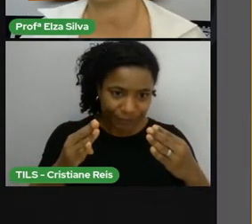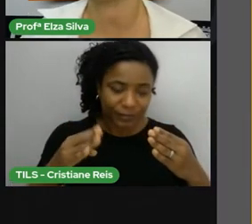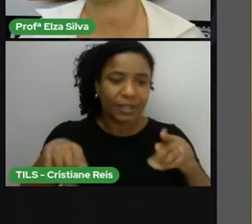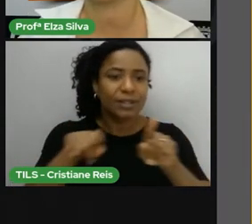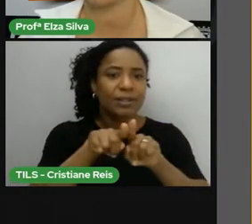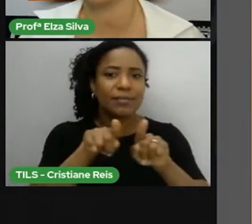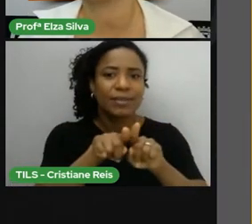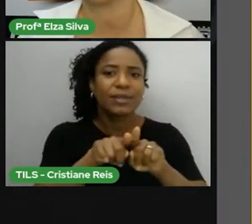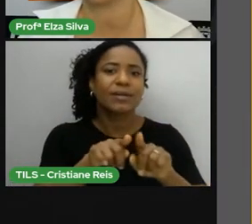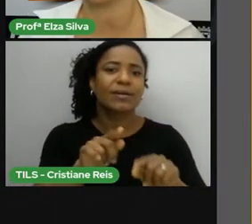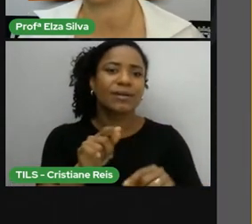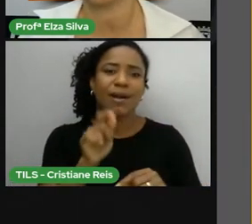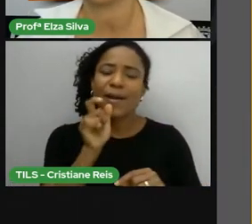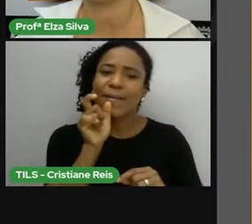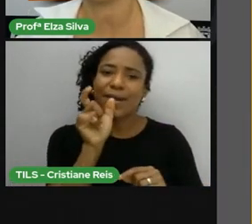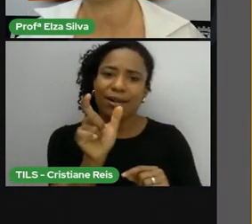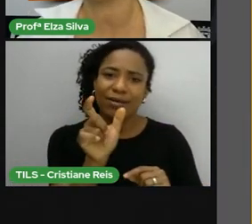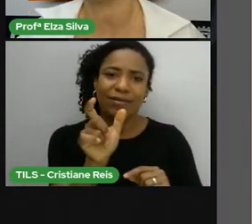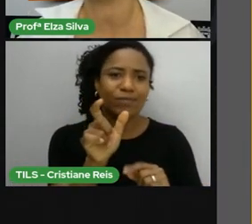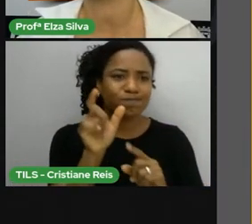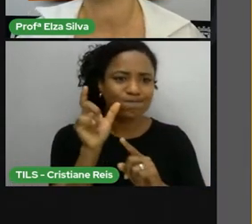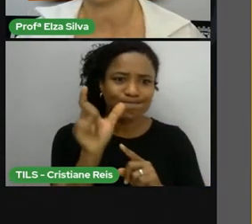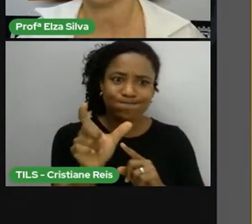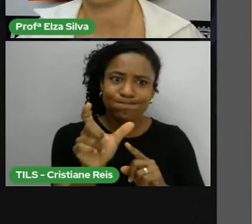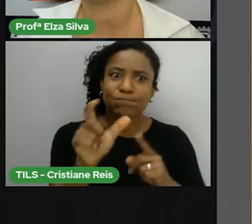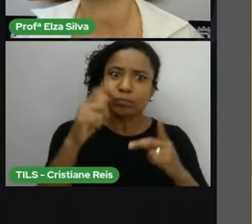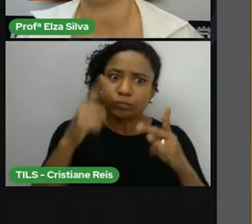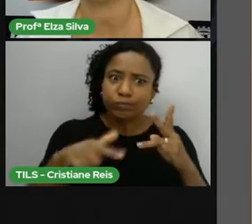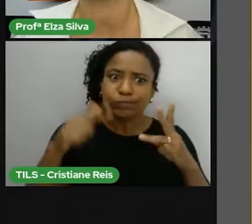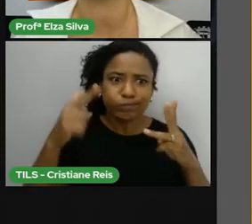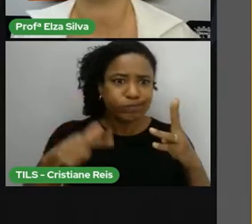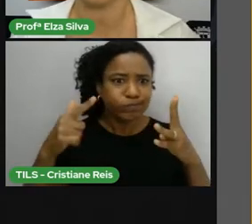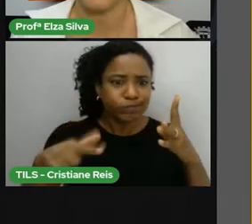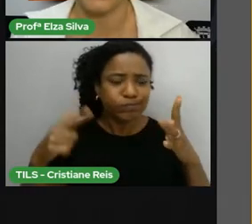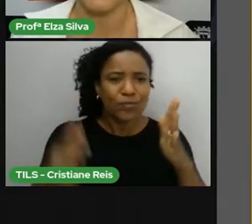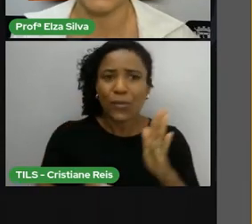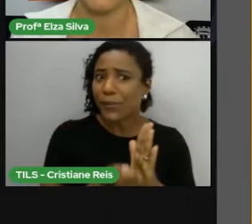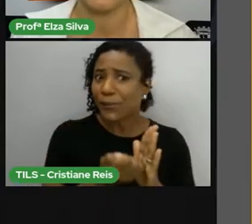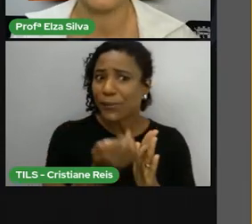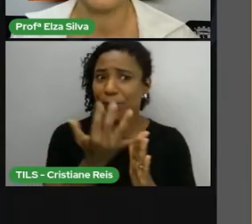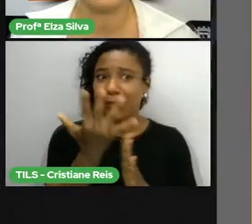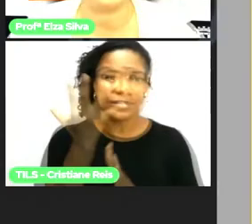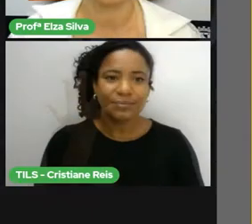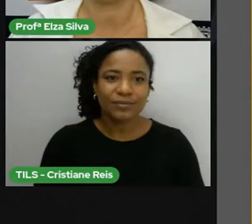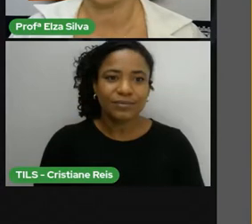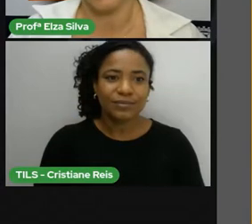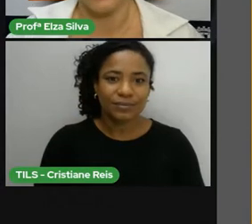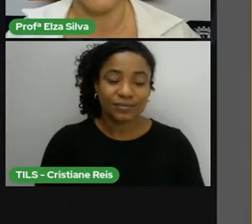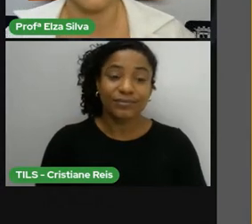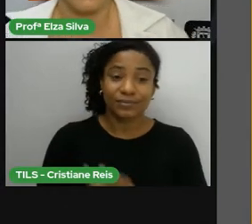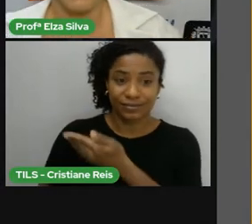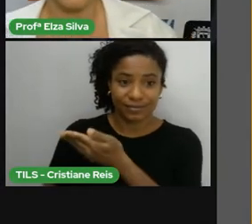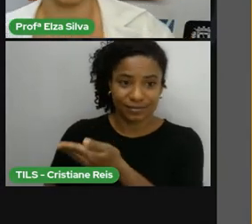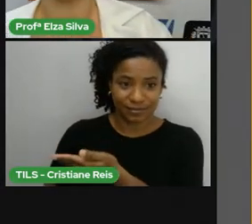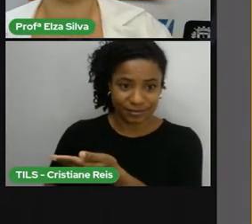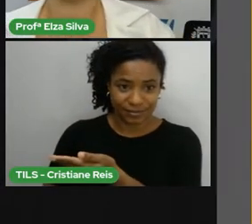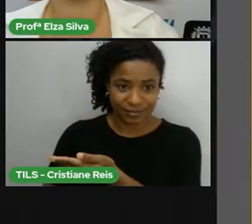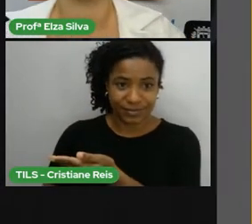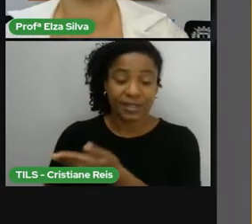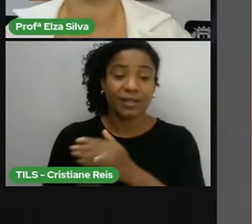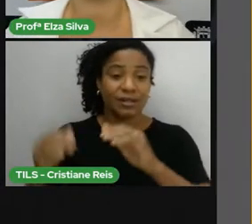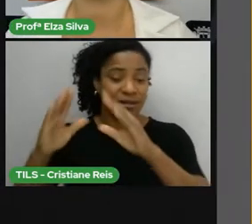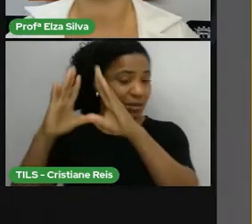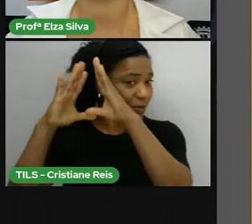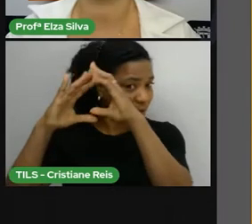essa palavra se repete no texto, garante a ela uma grande importância. Esta nuvem trata de um